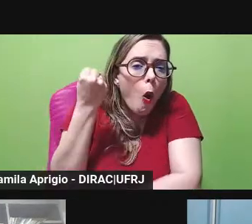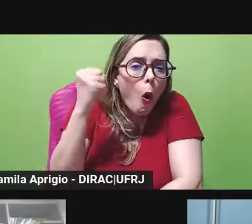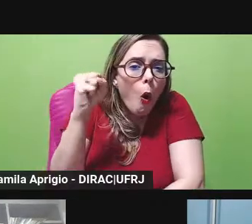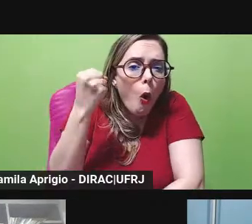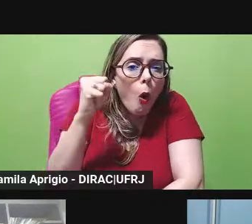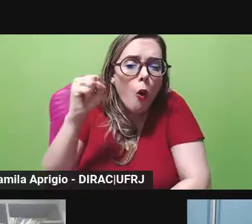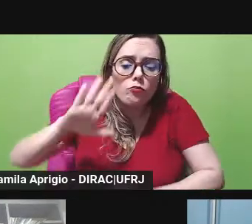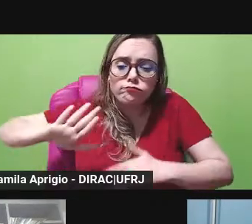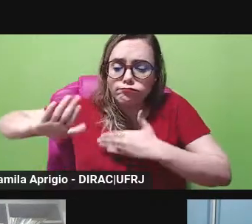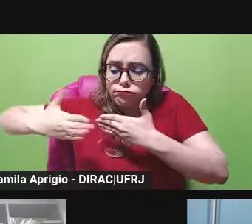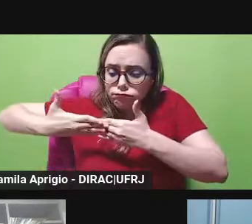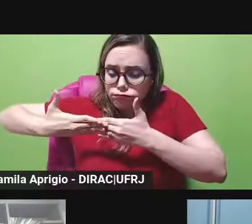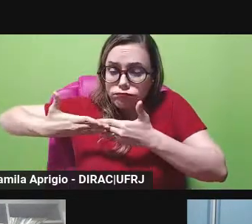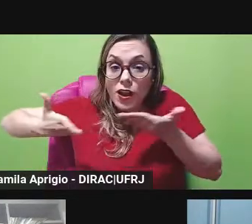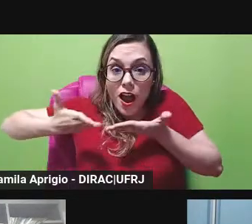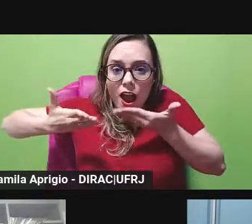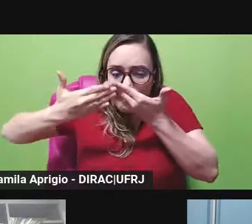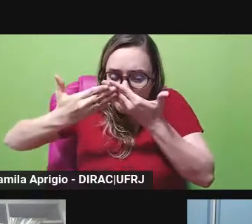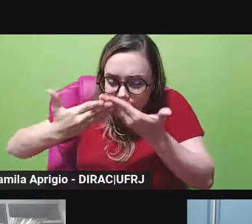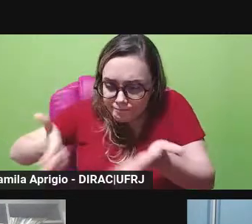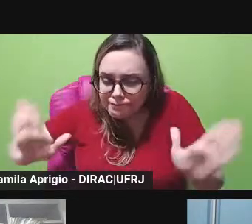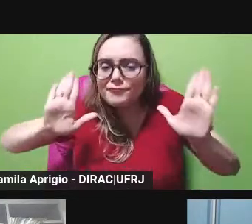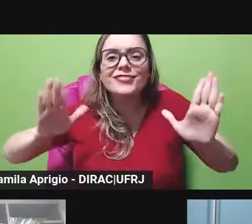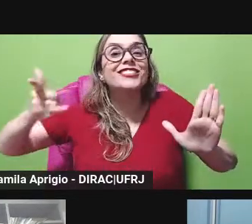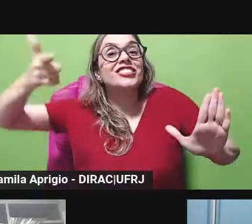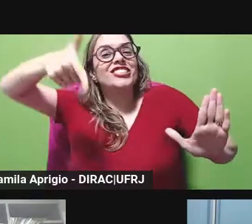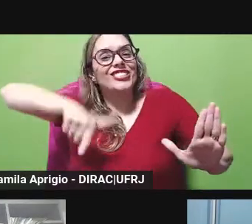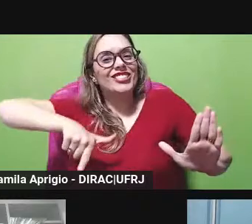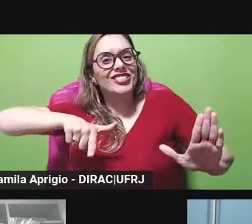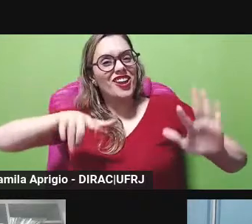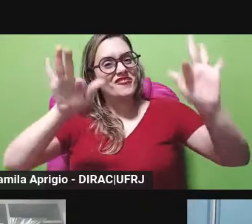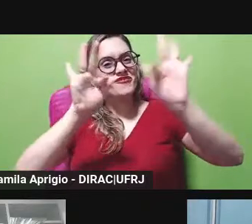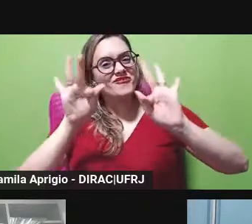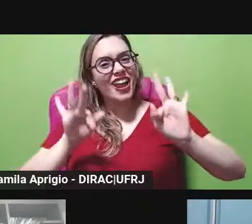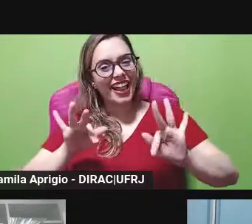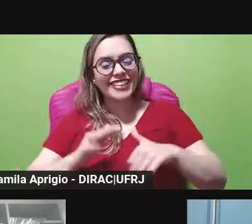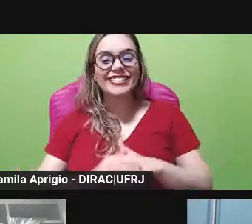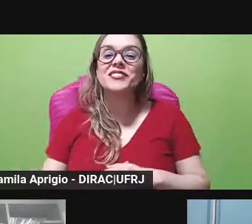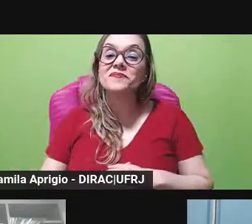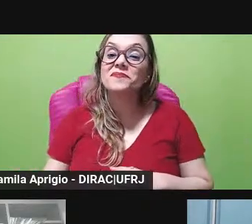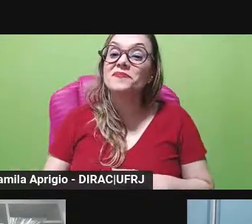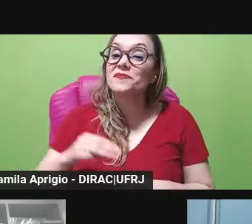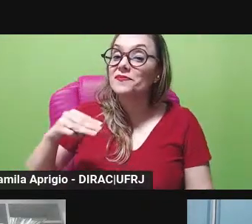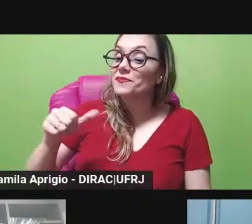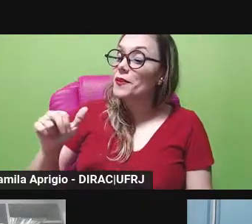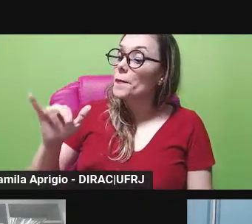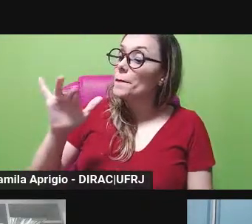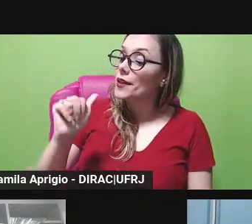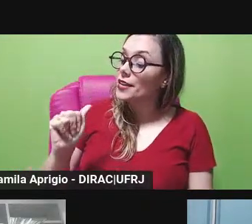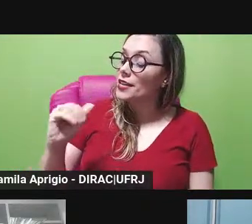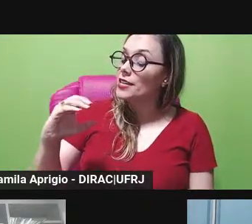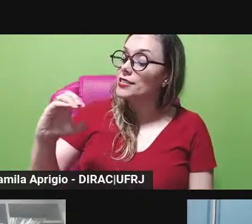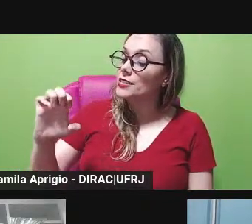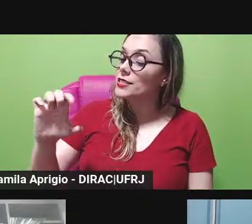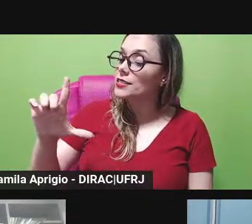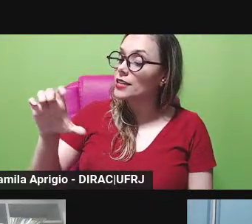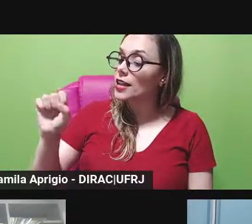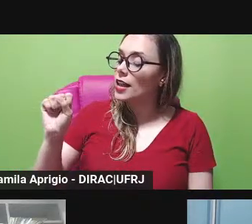bom, a professora Maria Celeste é coautora do livro A Tradição da Fábula